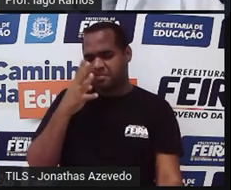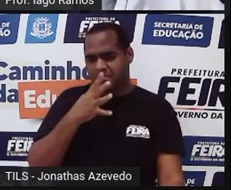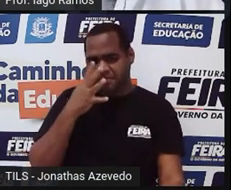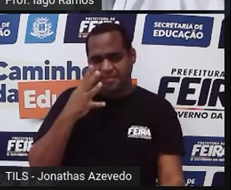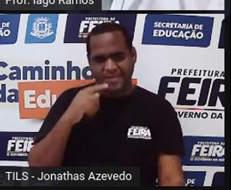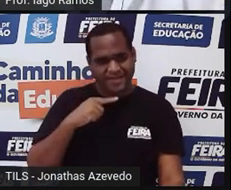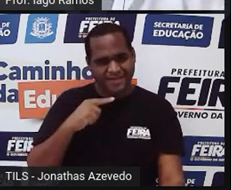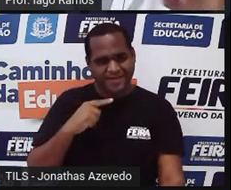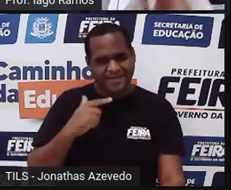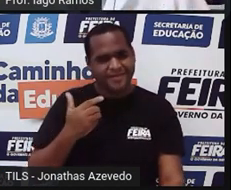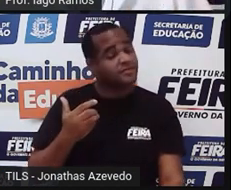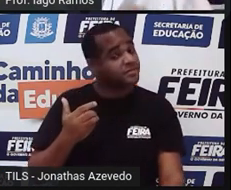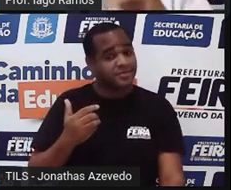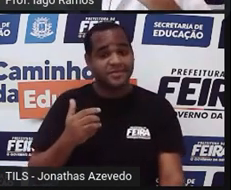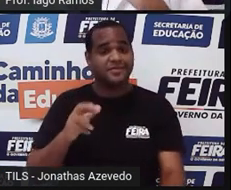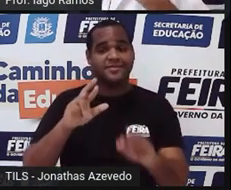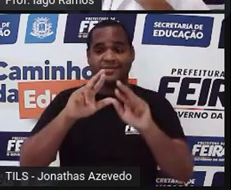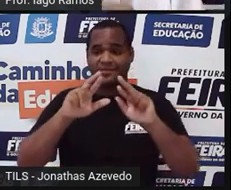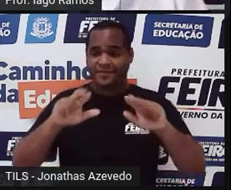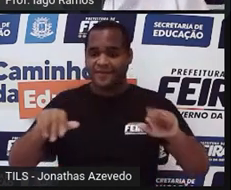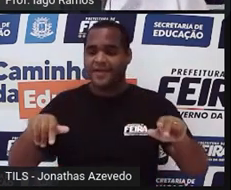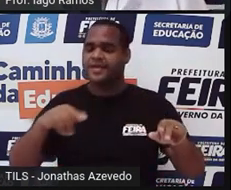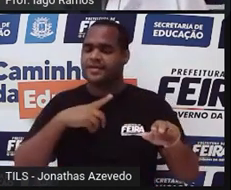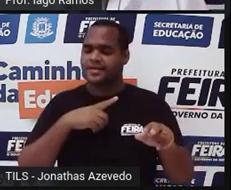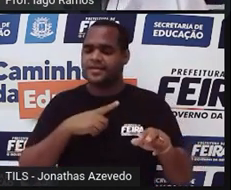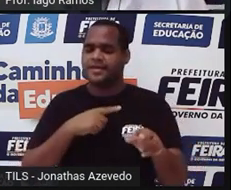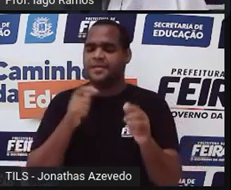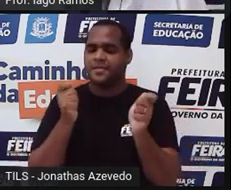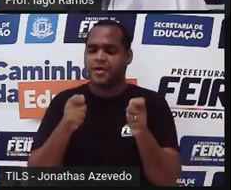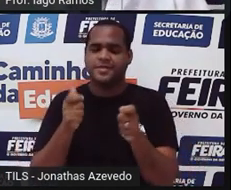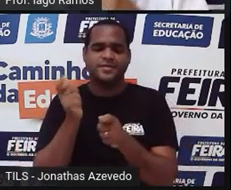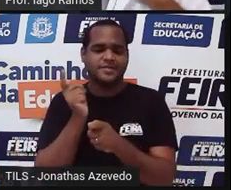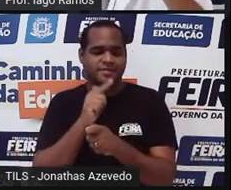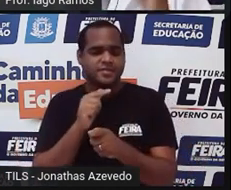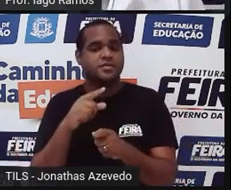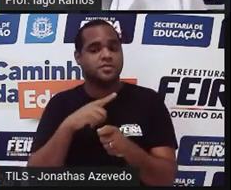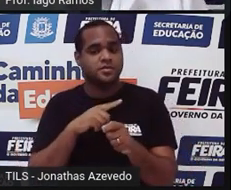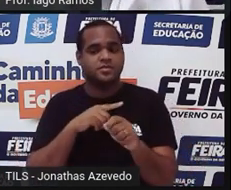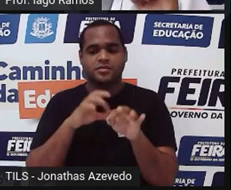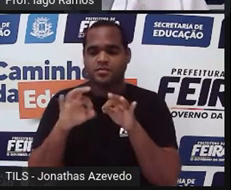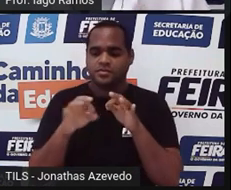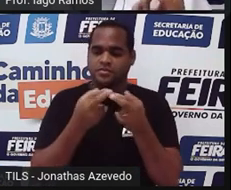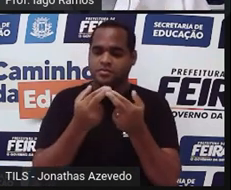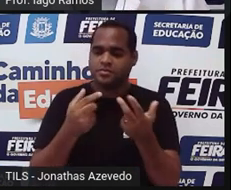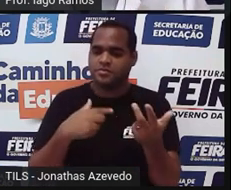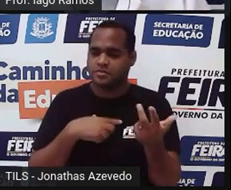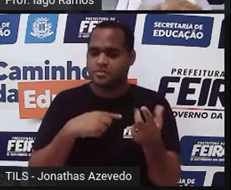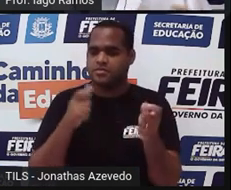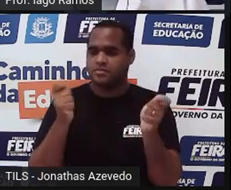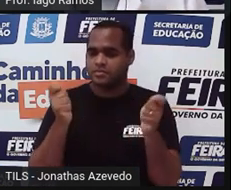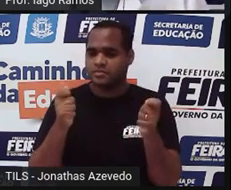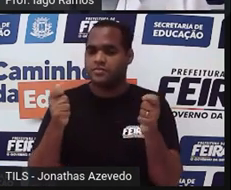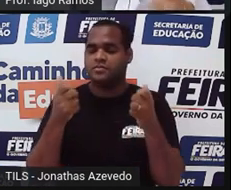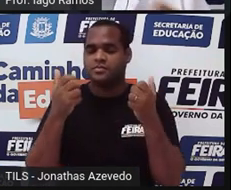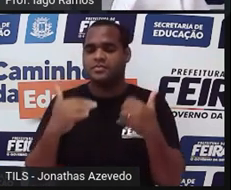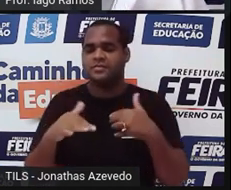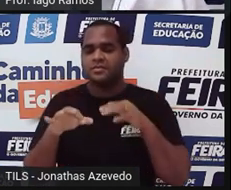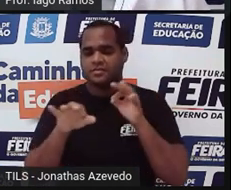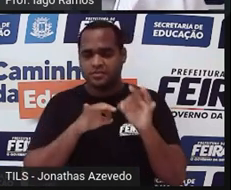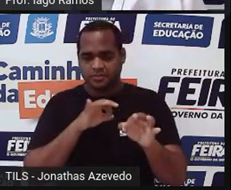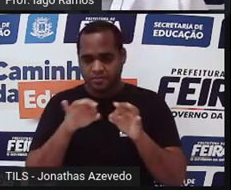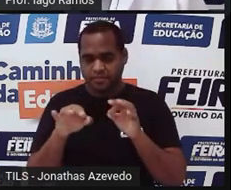né? Existe uma condição para que seja possível a gente construir